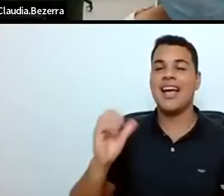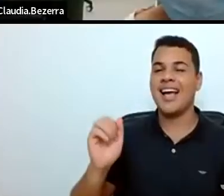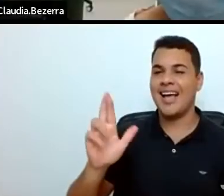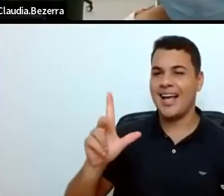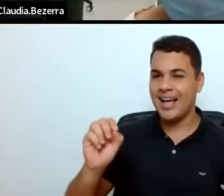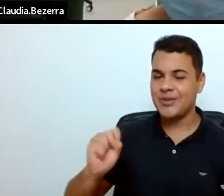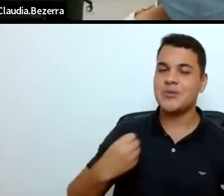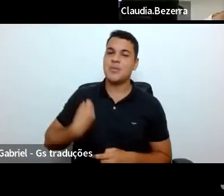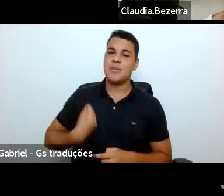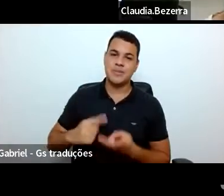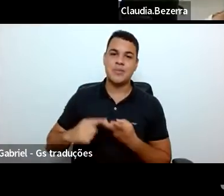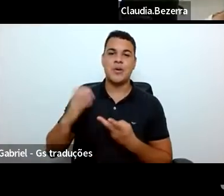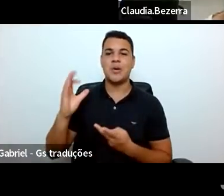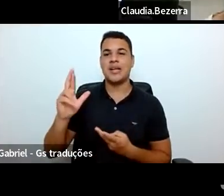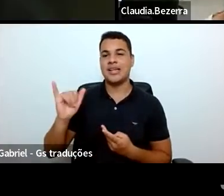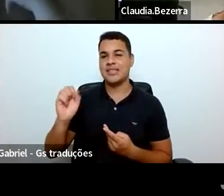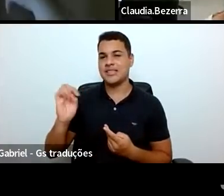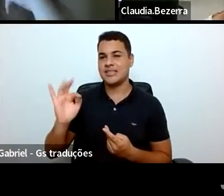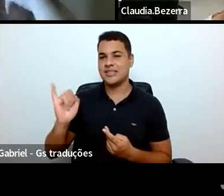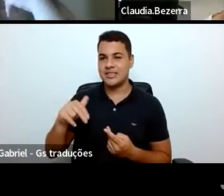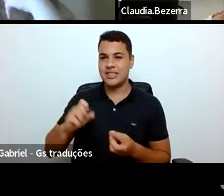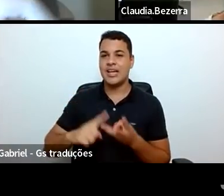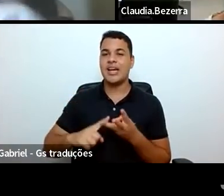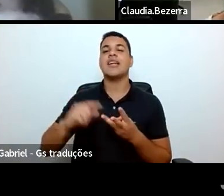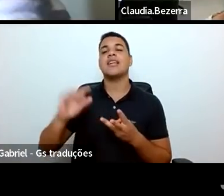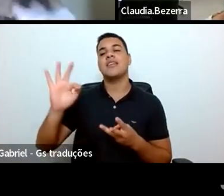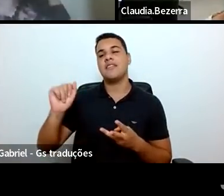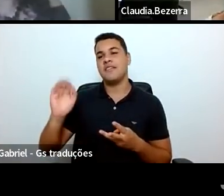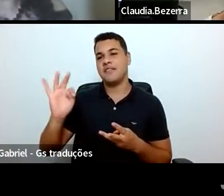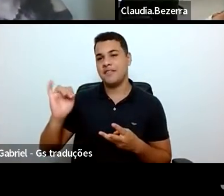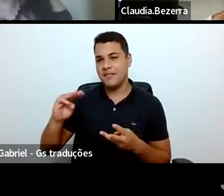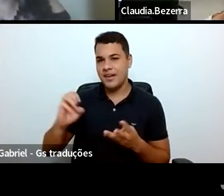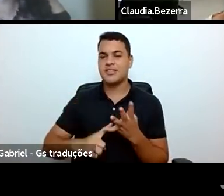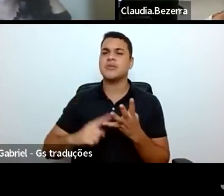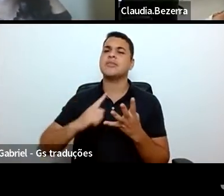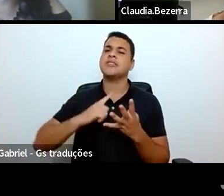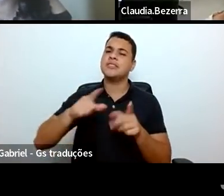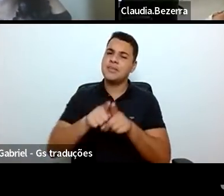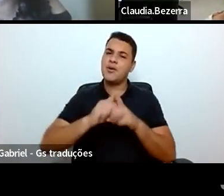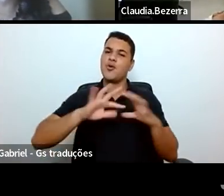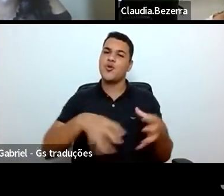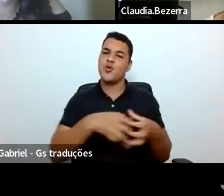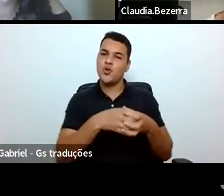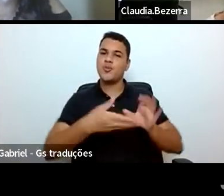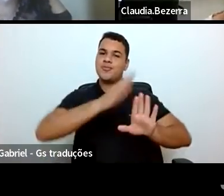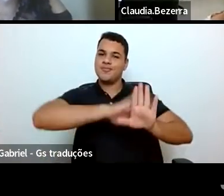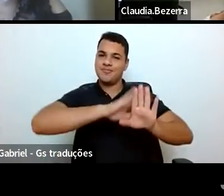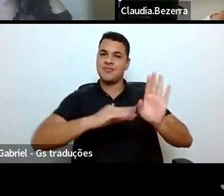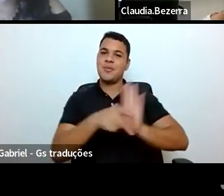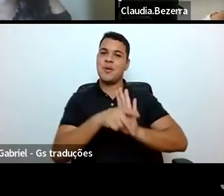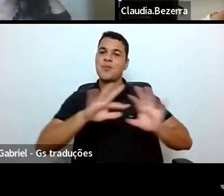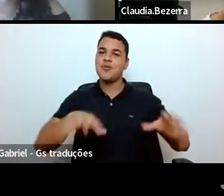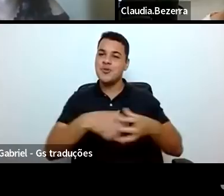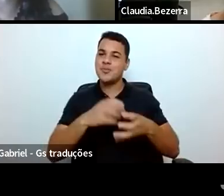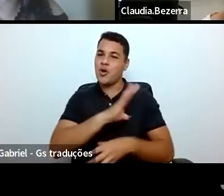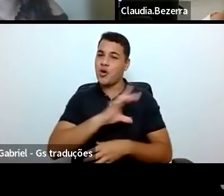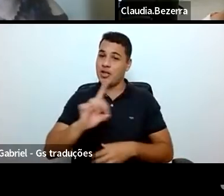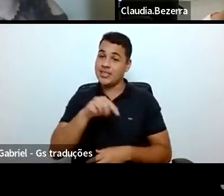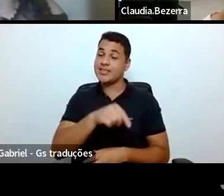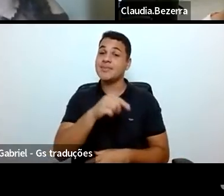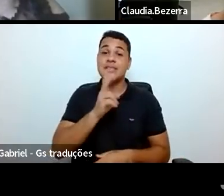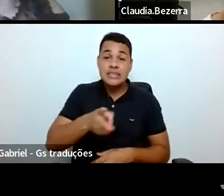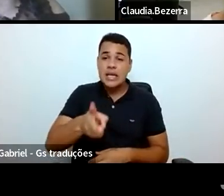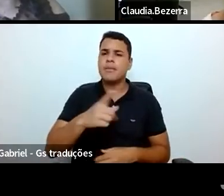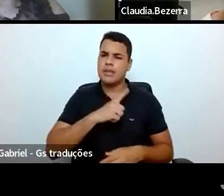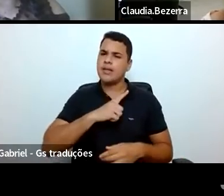a Cristiane, Cristina, Fátima, toda a equipe do PIBIC-Pibit, porque os bastidores da coordenação são sempre com